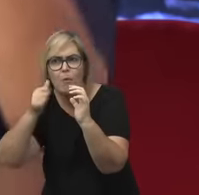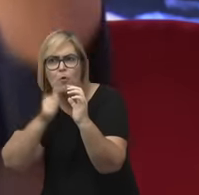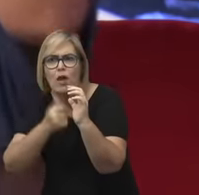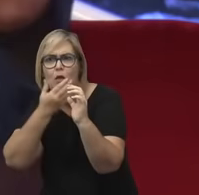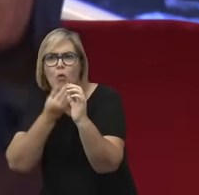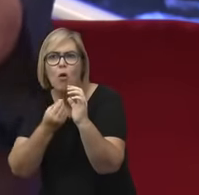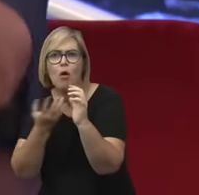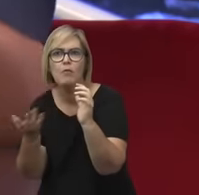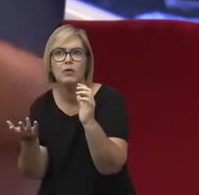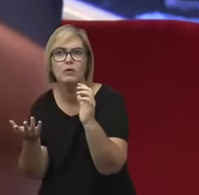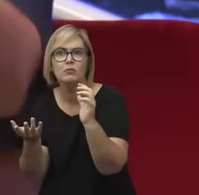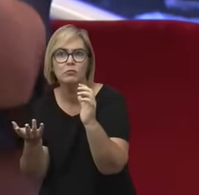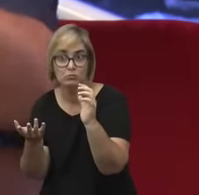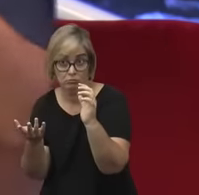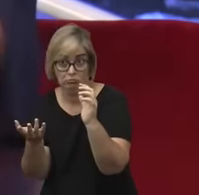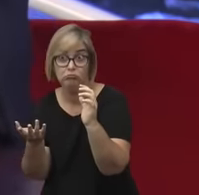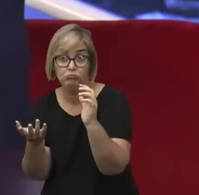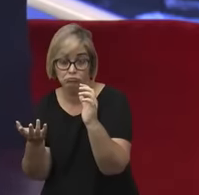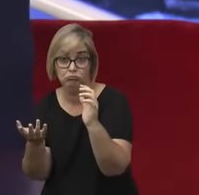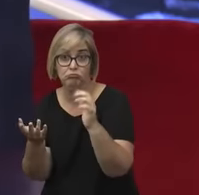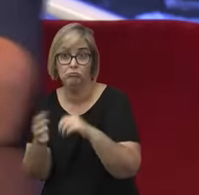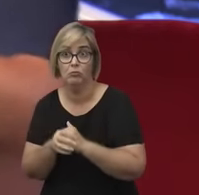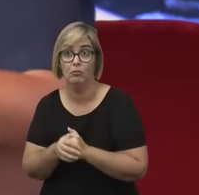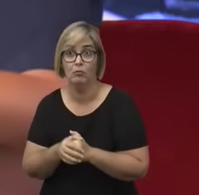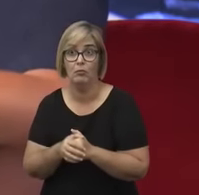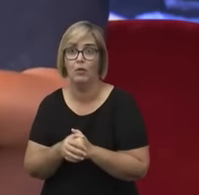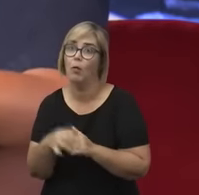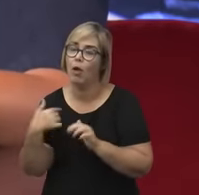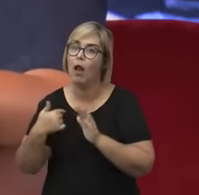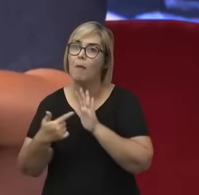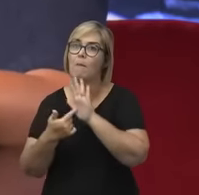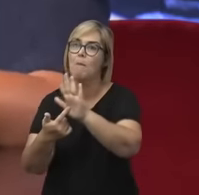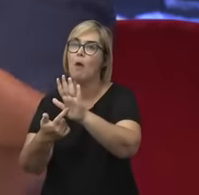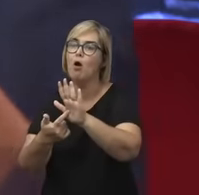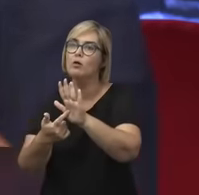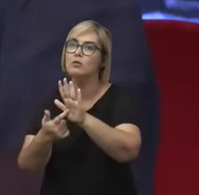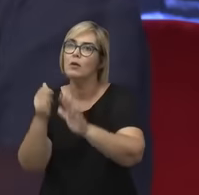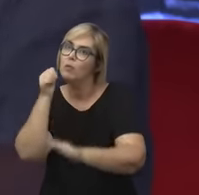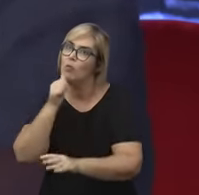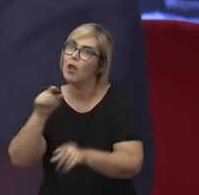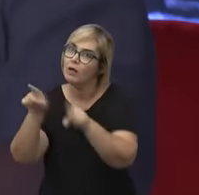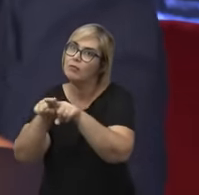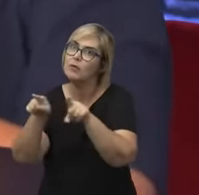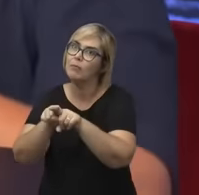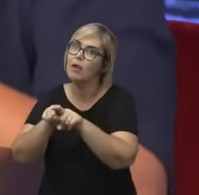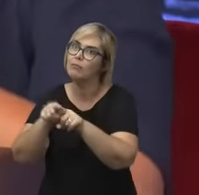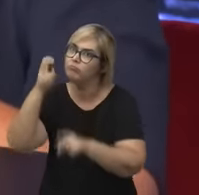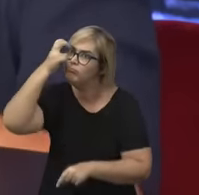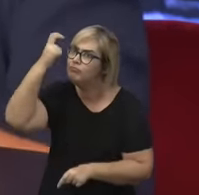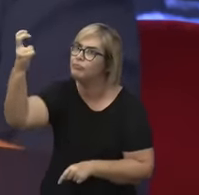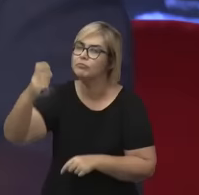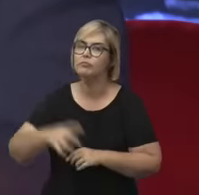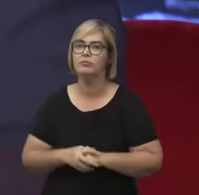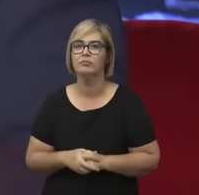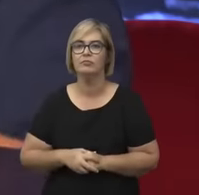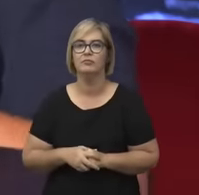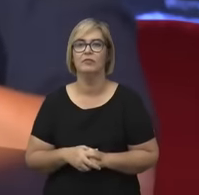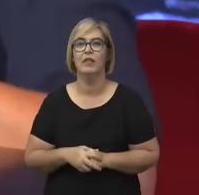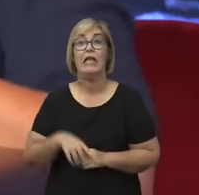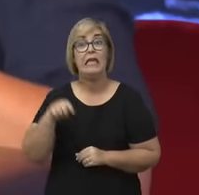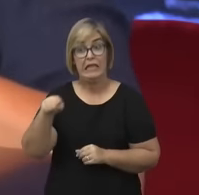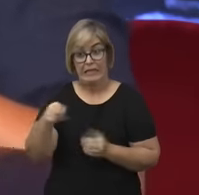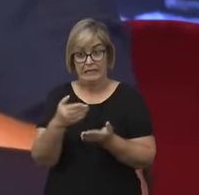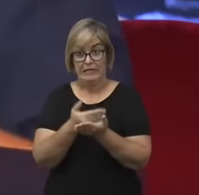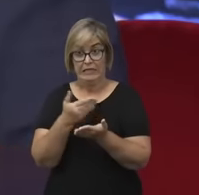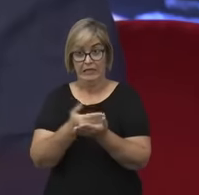de definição, né? Sobre a natureza da racionalidade feminina. Bom, e aí, esse panfleto Sofia, ele foi, muitos